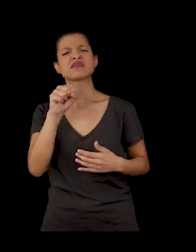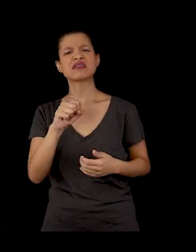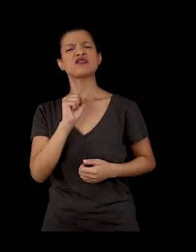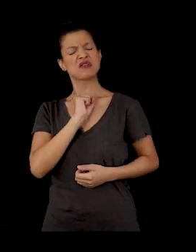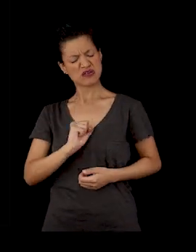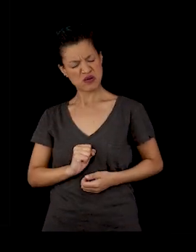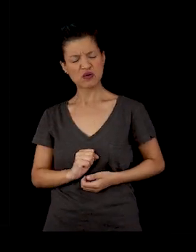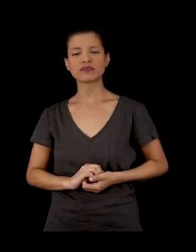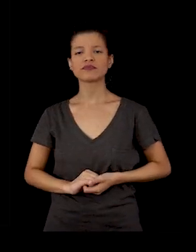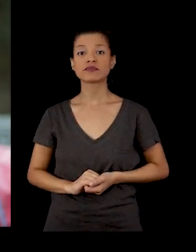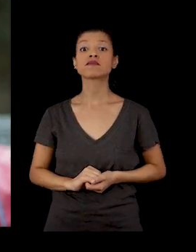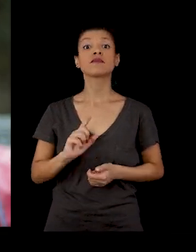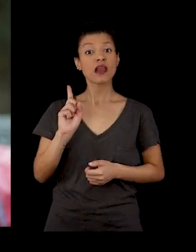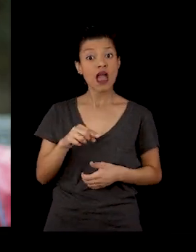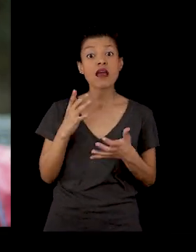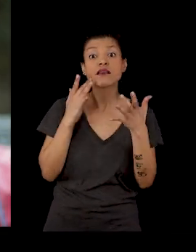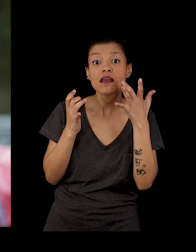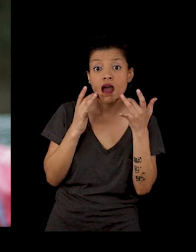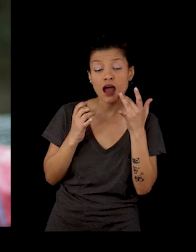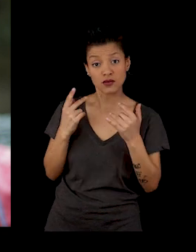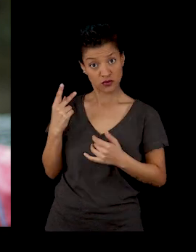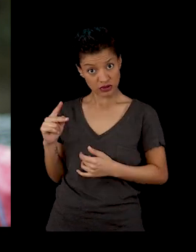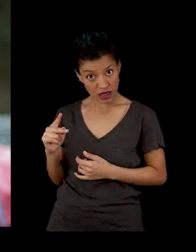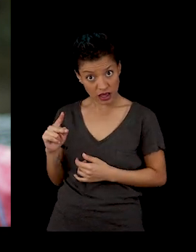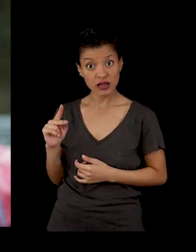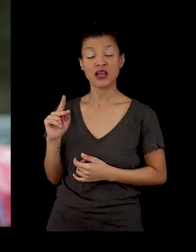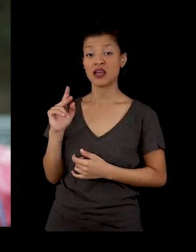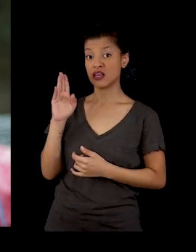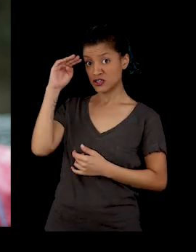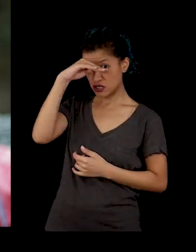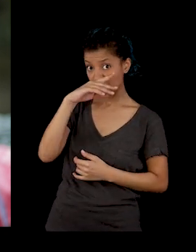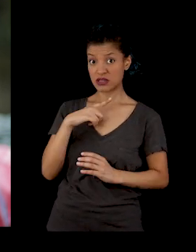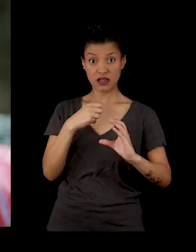Eu sou um sacerdote. Era uma peça que tinha uma característica